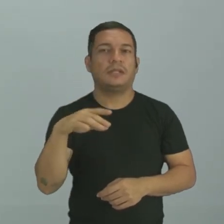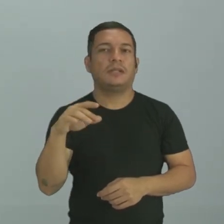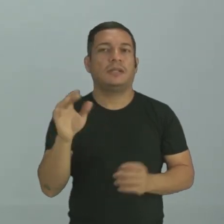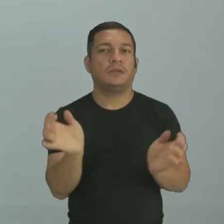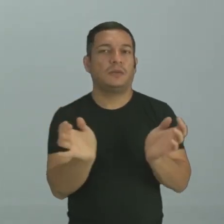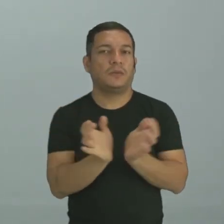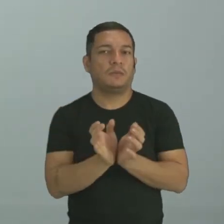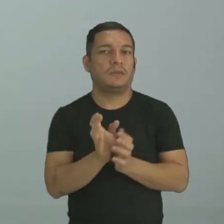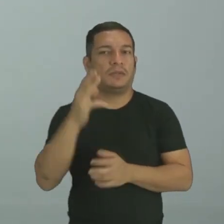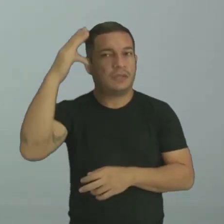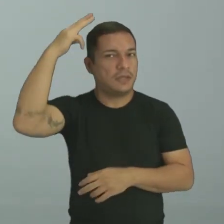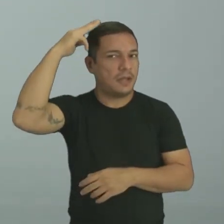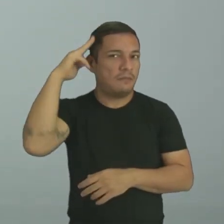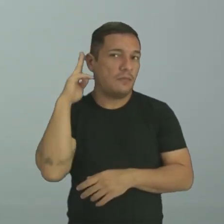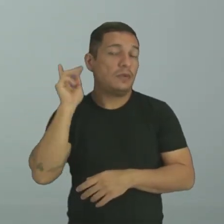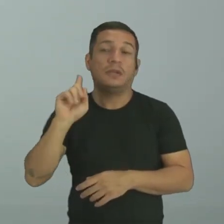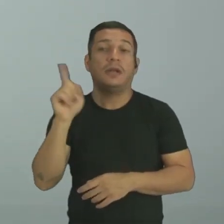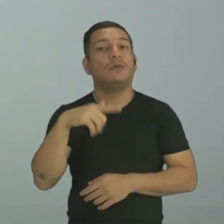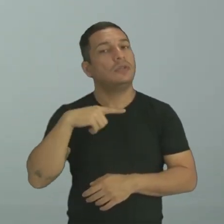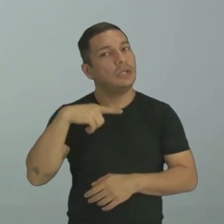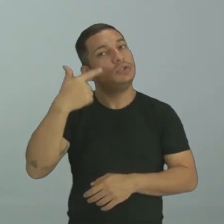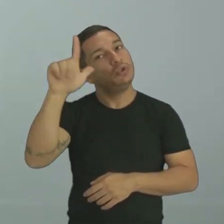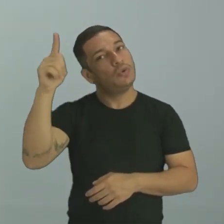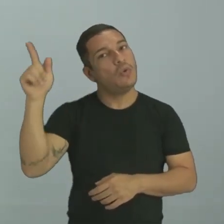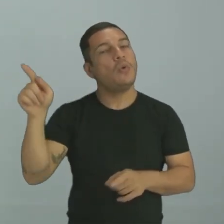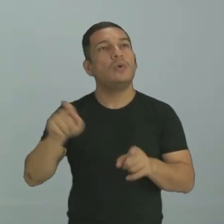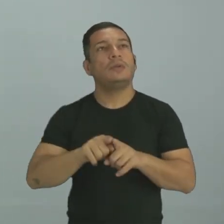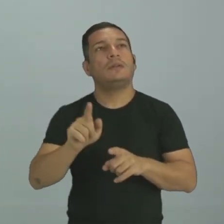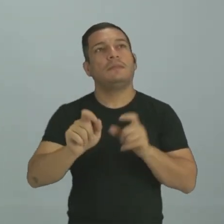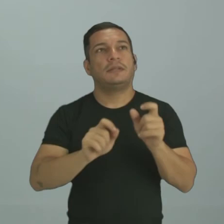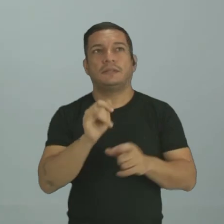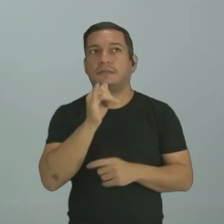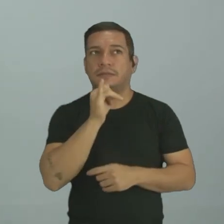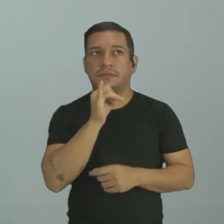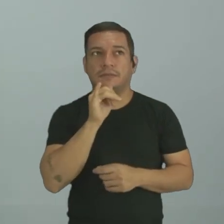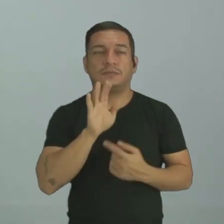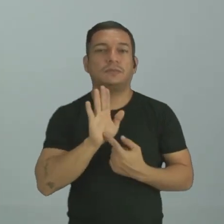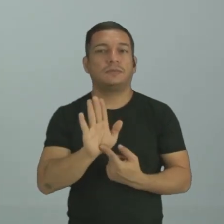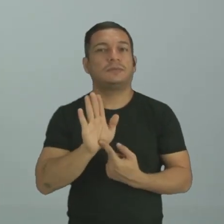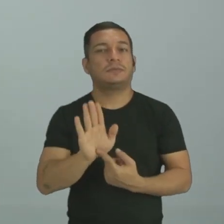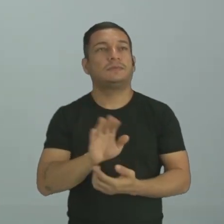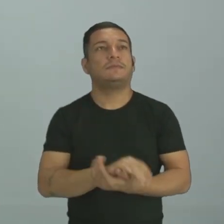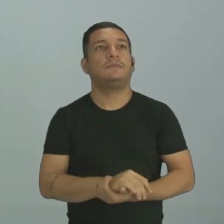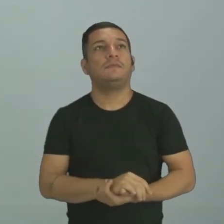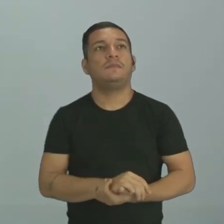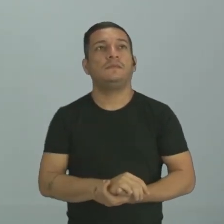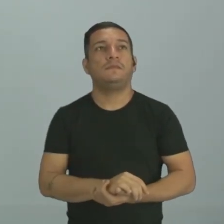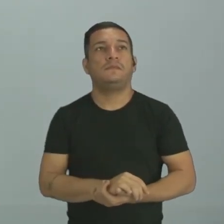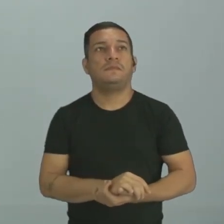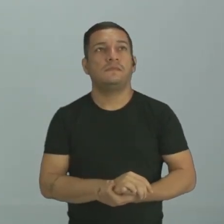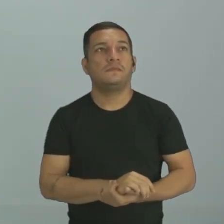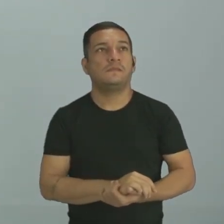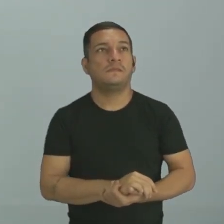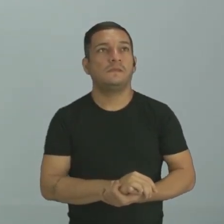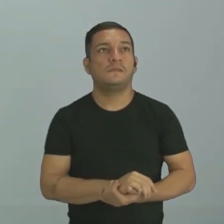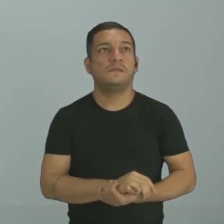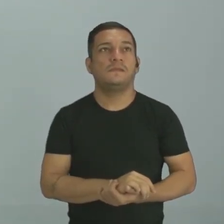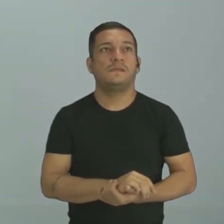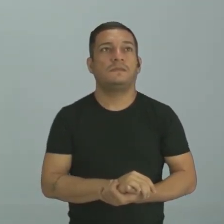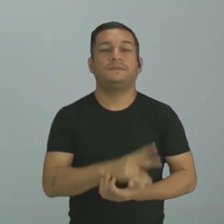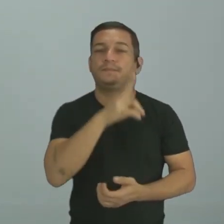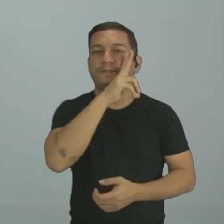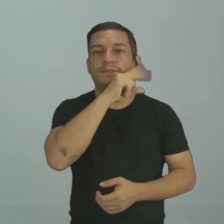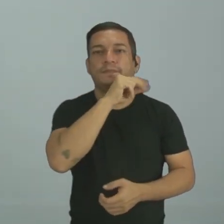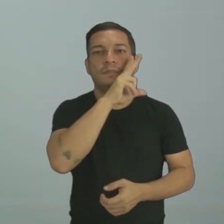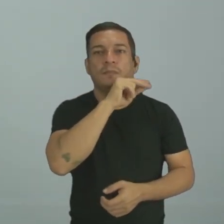Não. Tem gibi também de outros personagens. Nós temos aqui esse aqui que eu trouxe, ó. Do tio, ó. Do tio Patinhas.